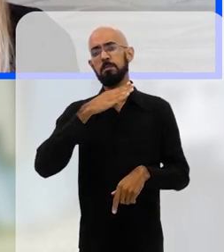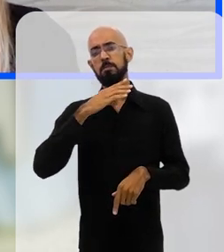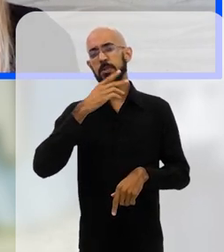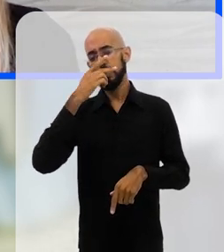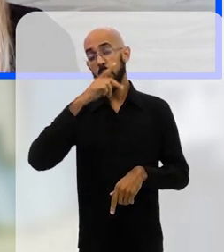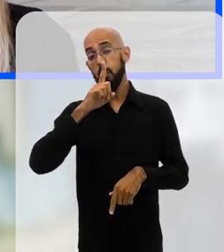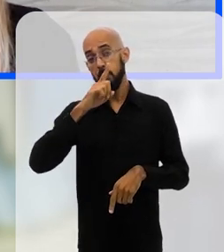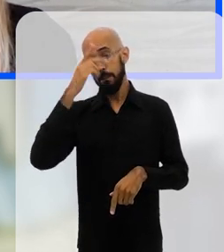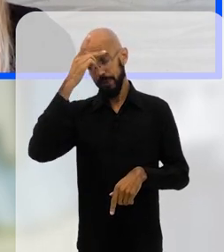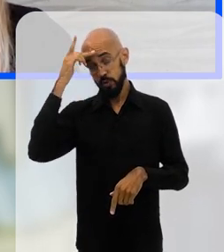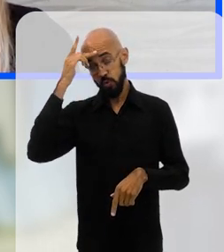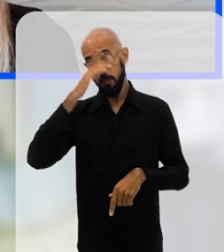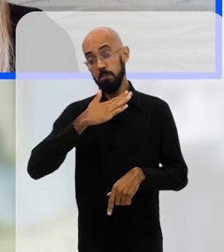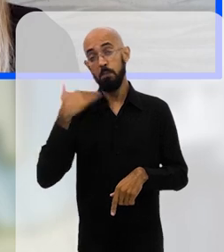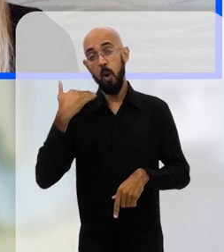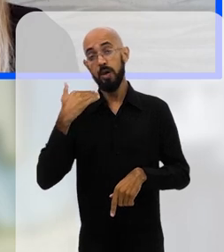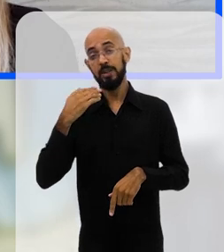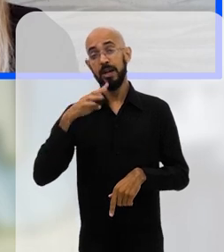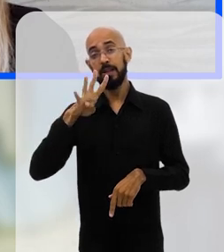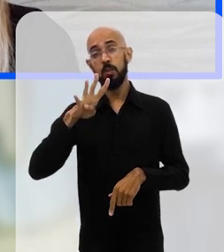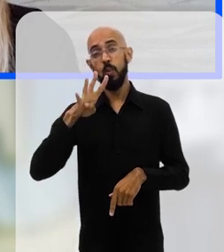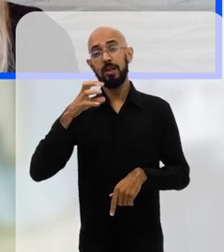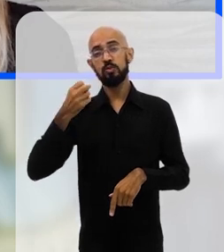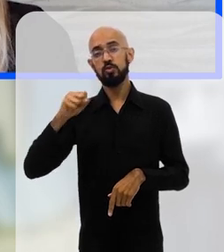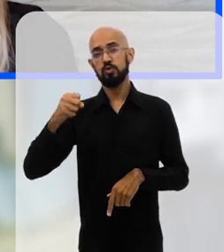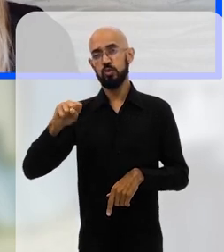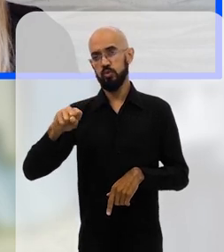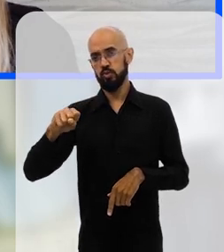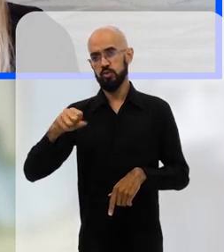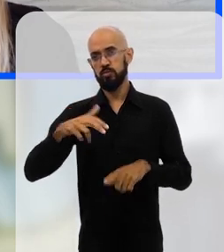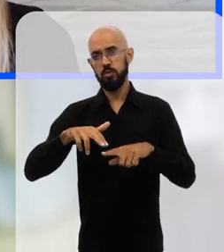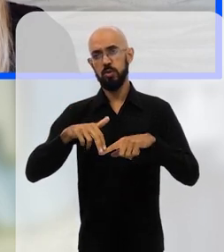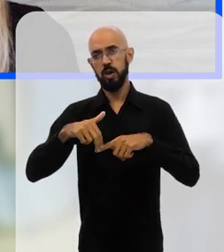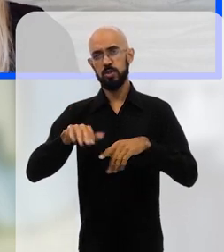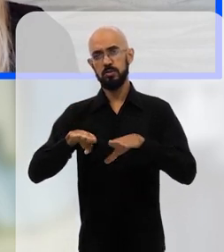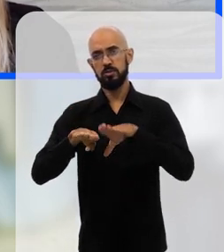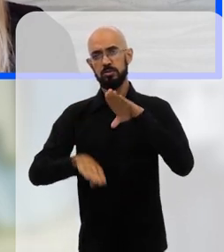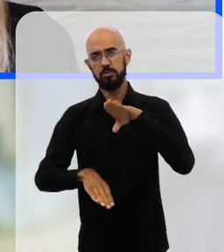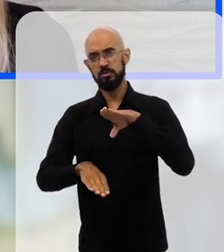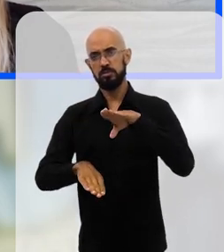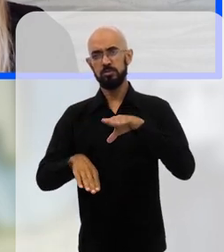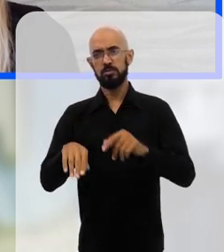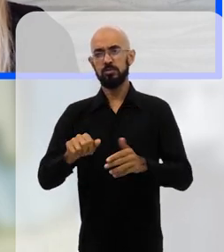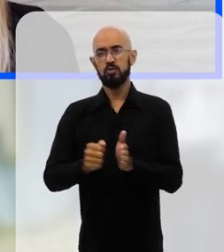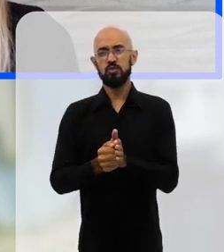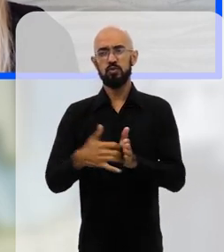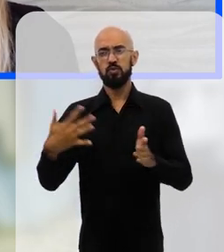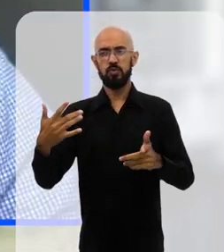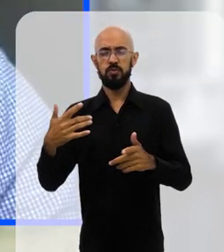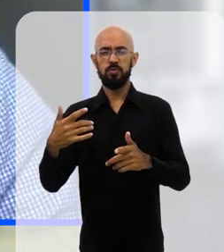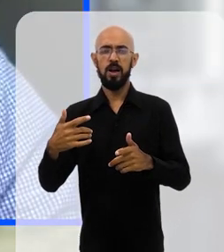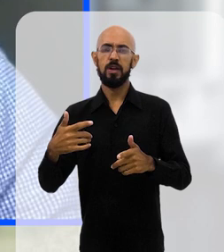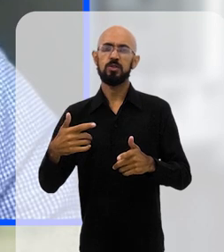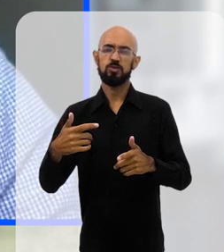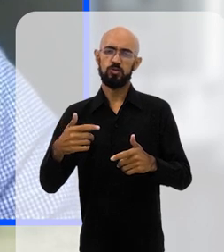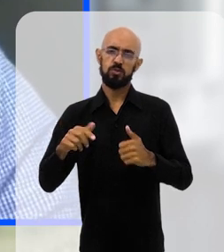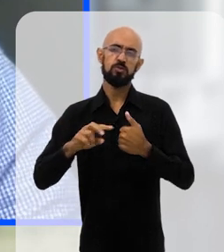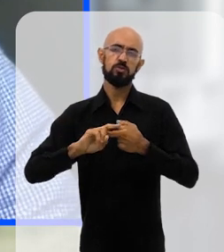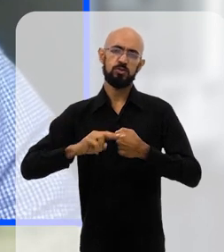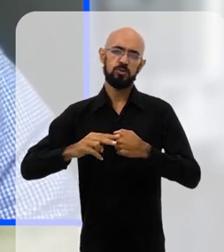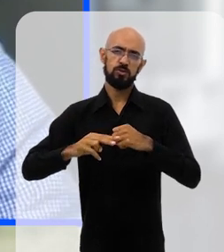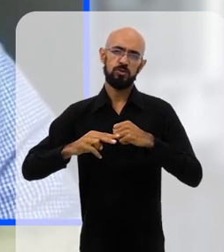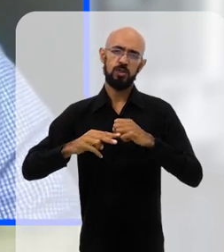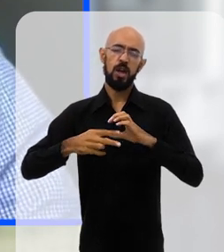pessoa morta a cada 4 segundos, né? Então, pelas desigualdades nos seus mais diversos aspectos. É um número bem